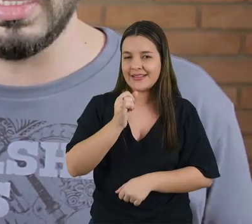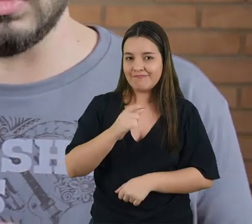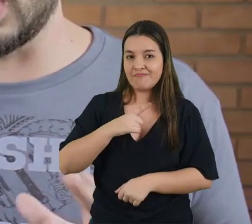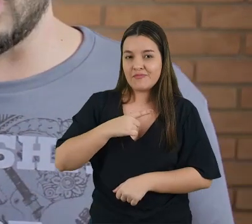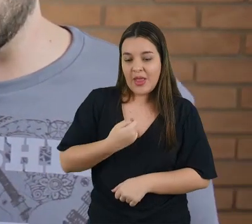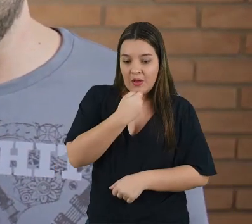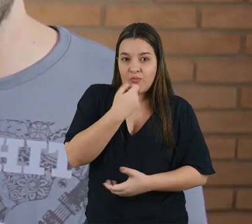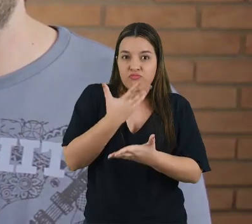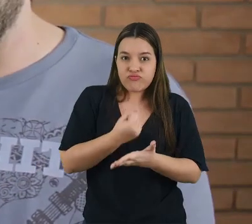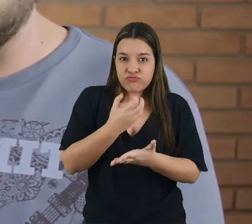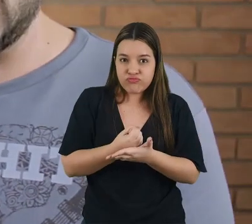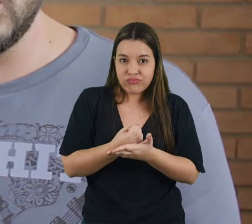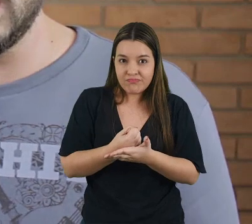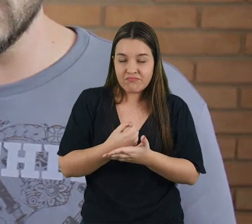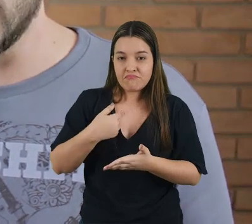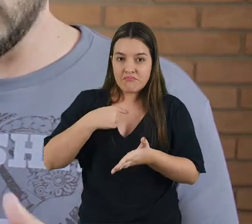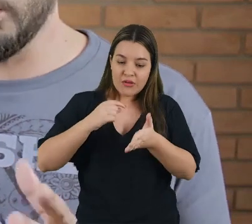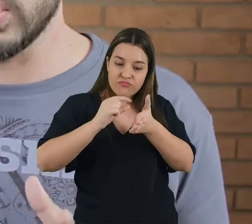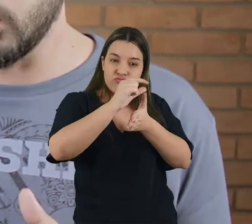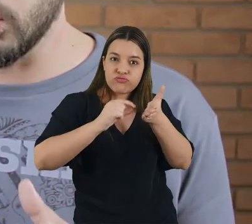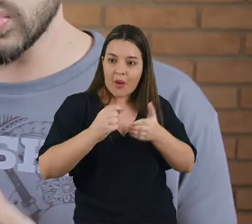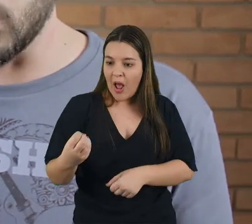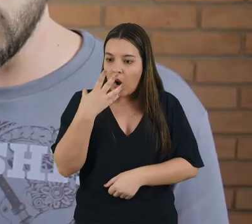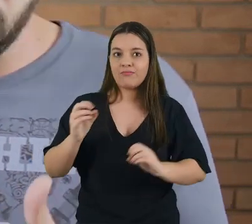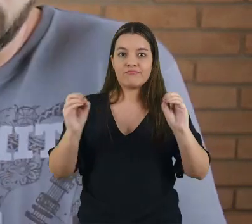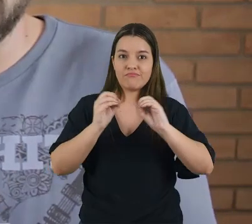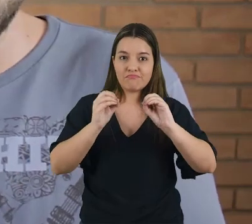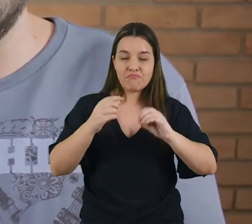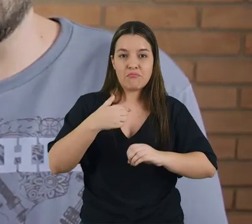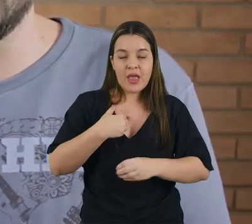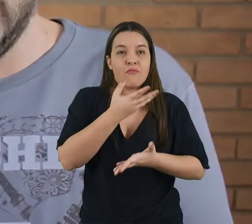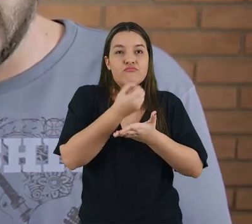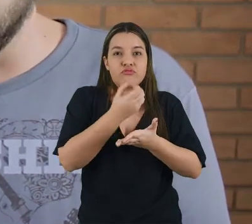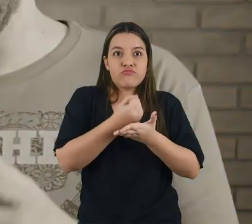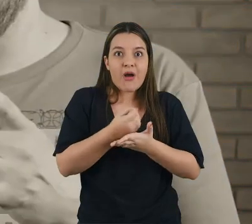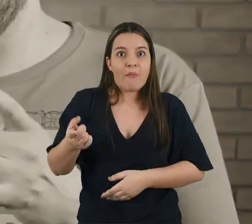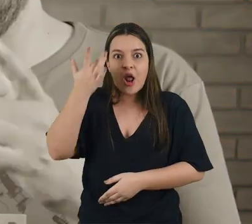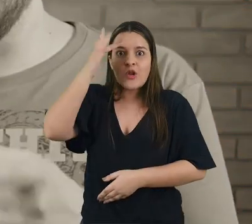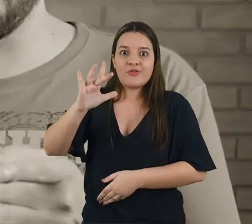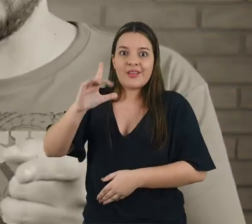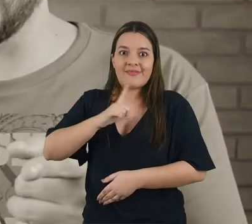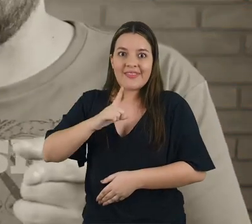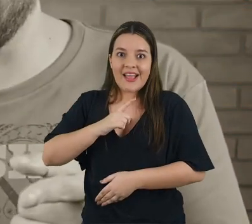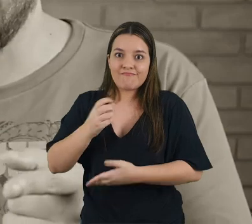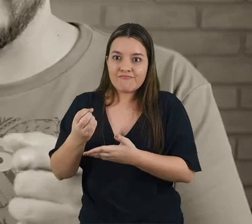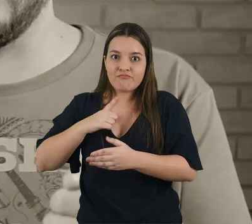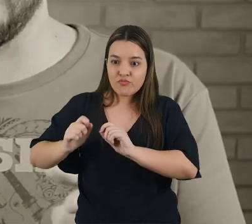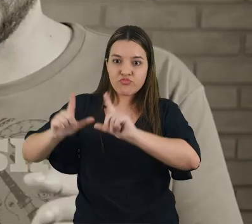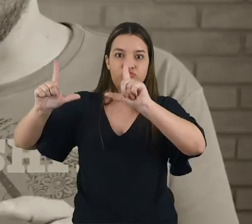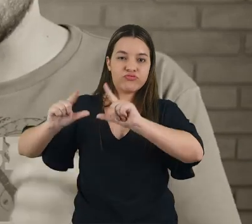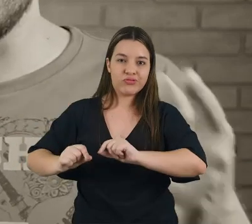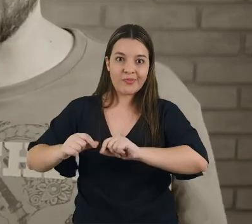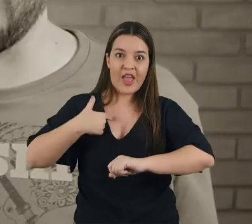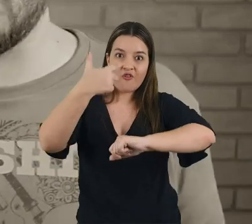liga e desliga e ele não tem nenhuma luz, ele não tem nada que indique isso. Então na posição que eu estou, eu não tenho certeza que ele está ou não está ligado. O primeiro vídeo que eu gravei pra